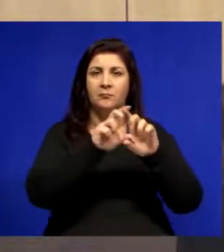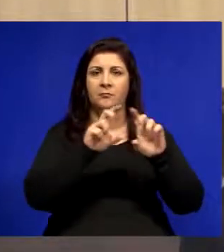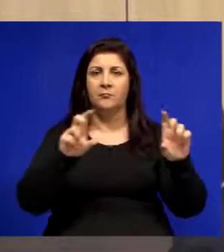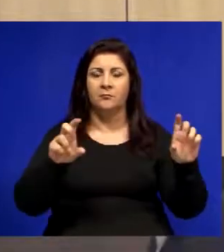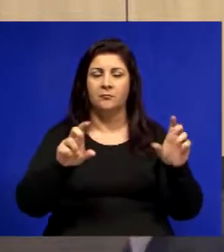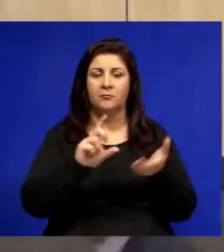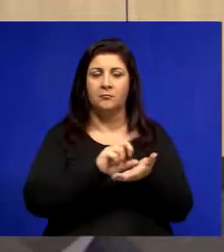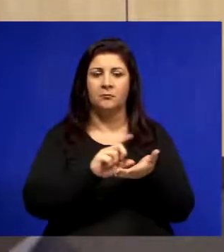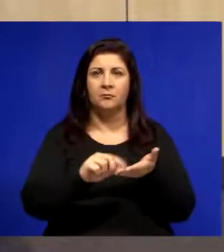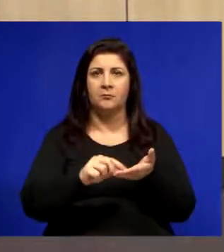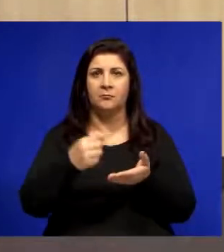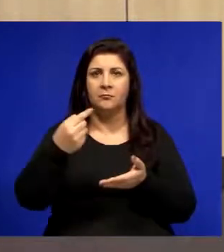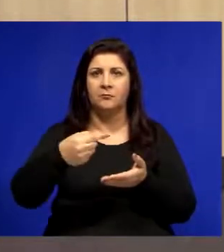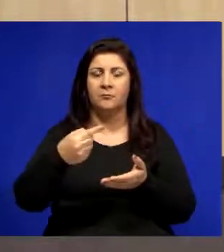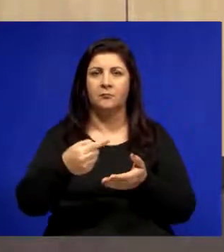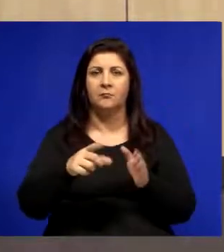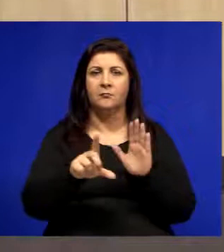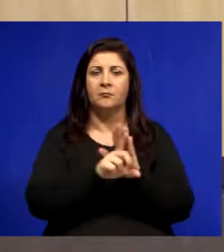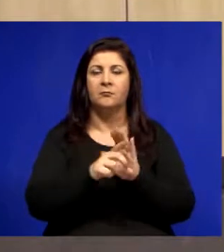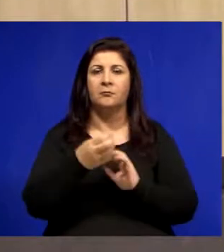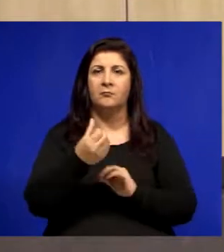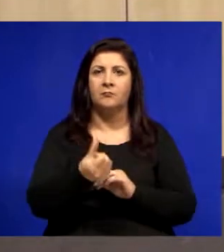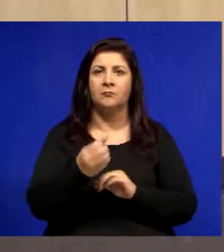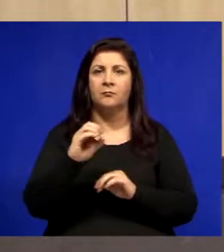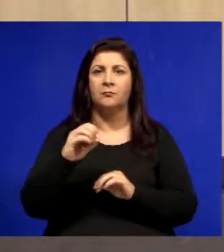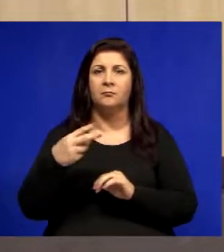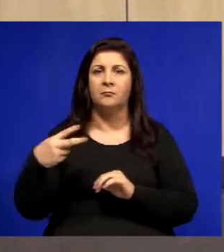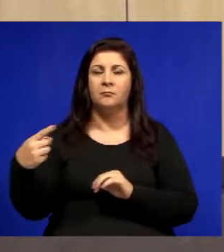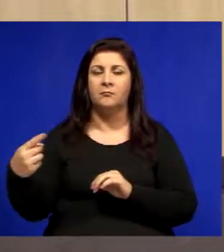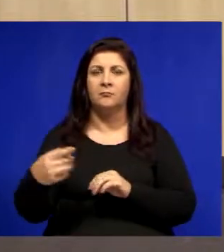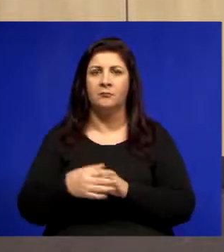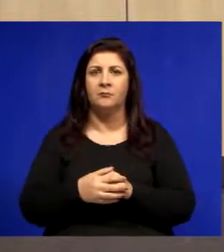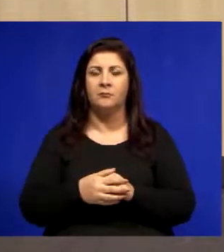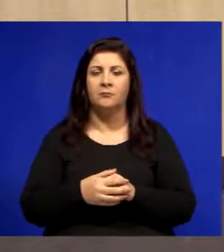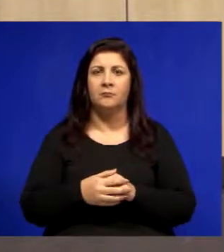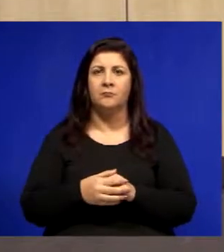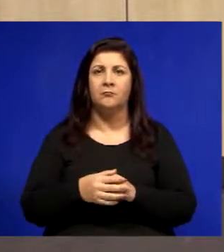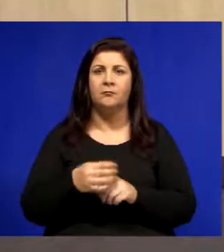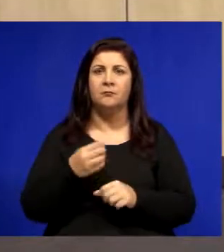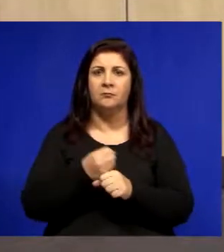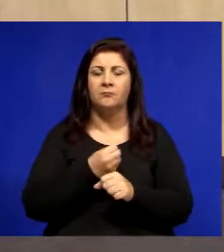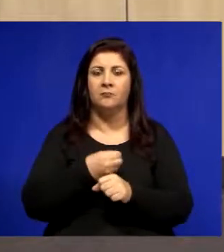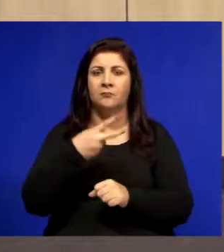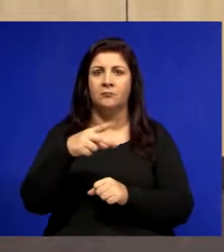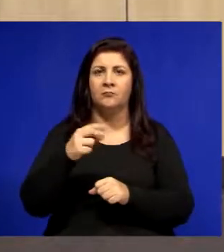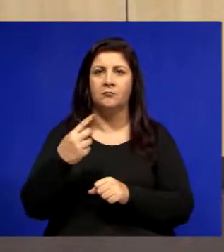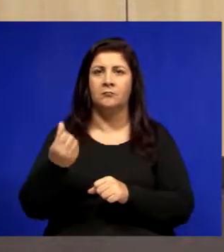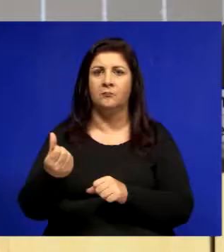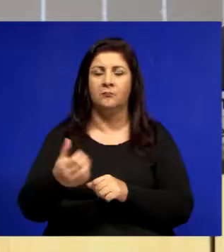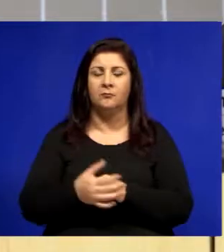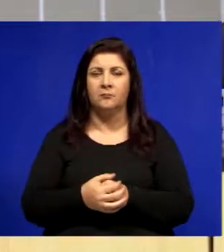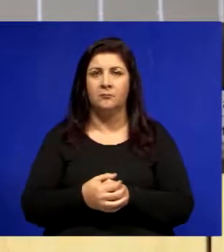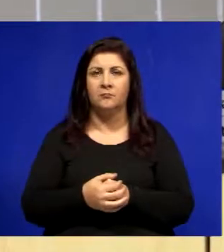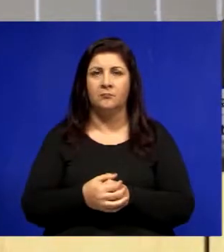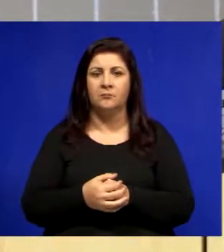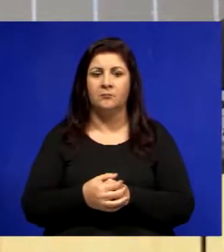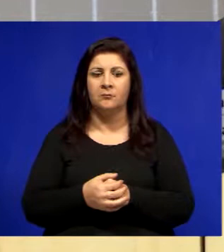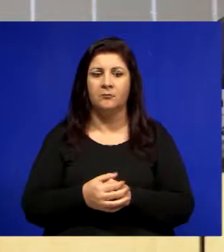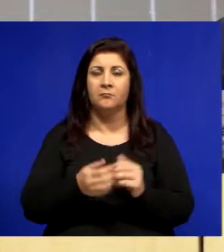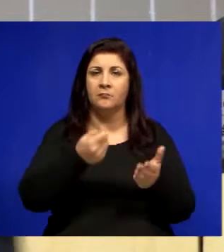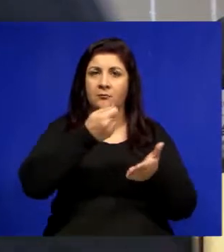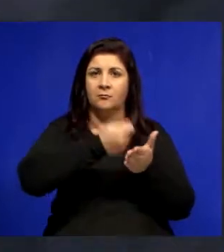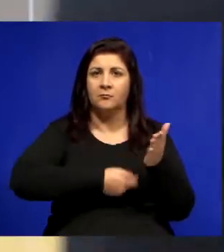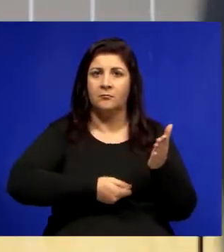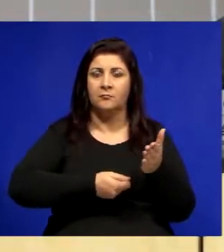artigo 1º da Lei nº 6021, de 17 de março de 2016, que autoriza o Poder Executivo